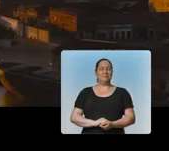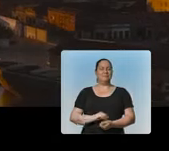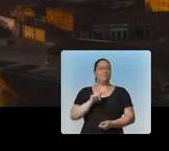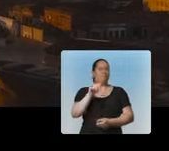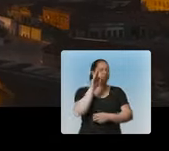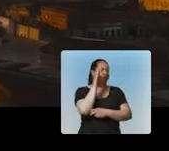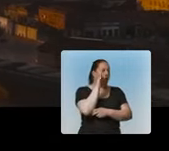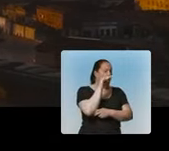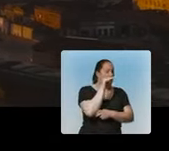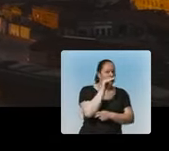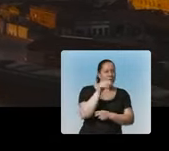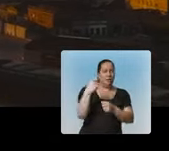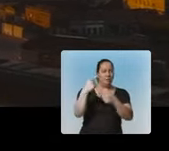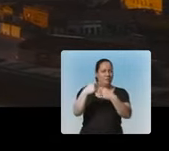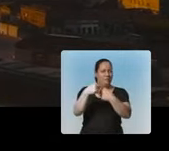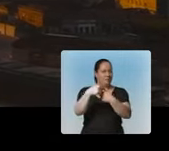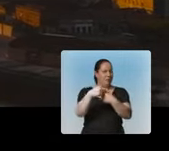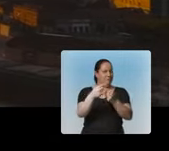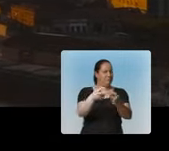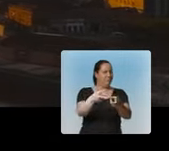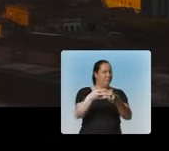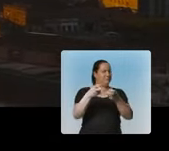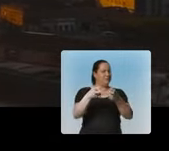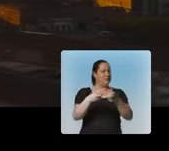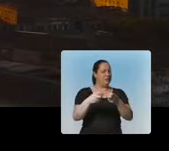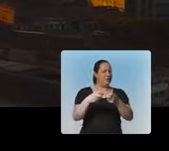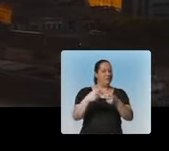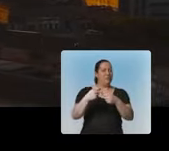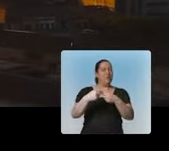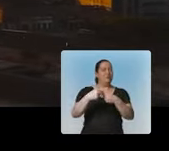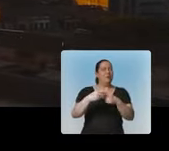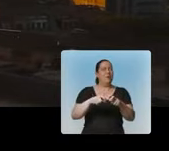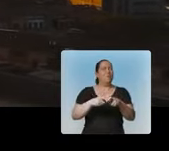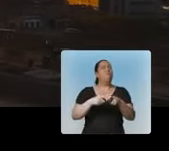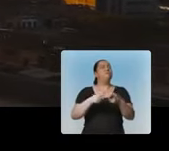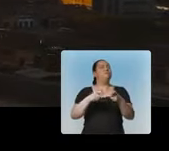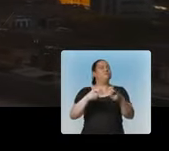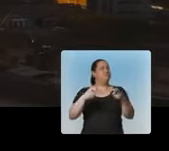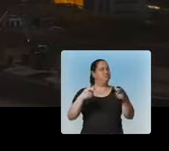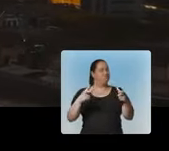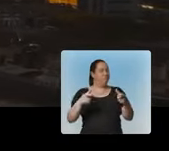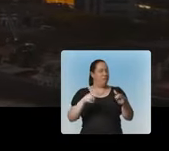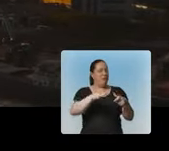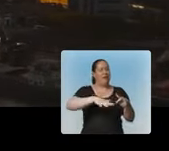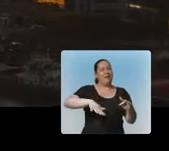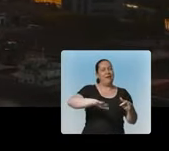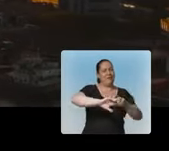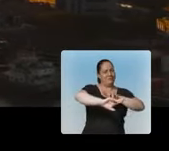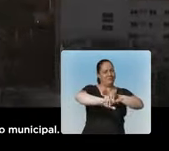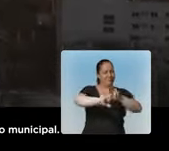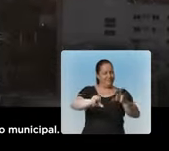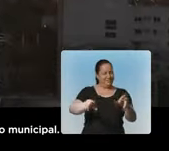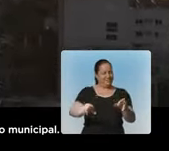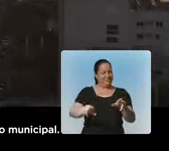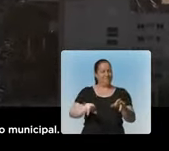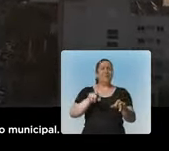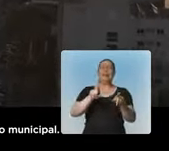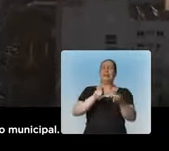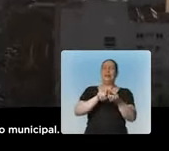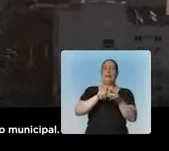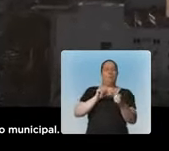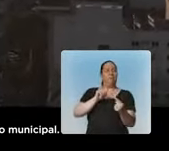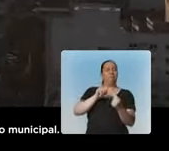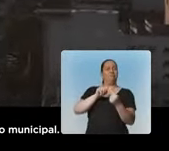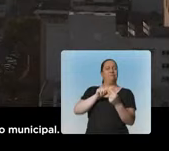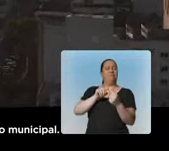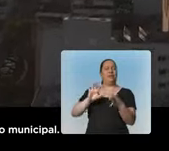Quem observa bem a nossa cidade percebe que Pelotas tem crescido nos últimos anos em diferentes áreas. E isso também é